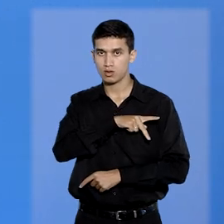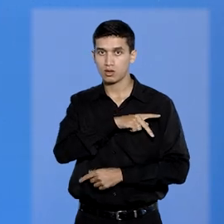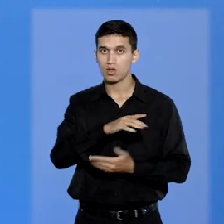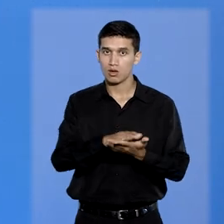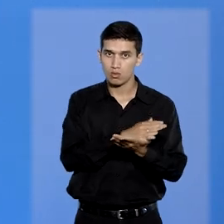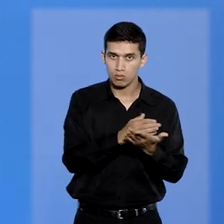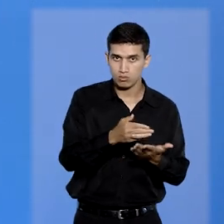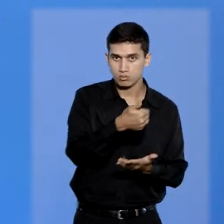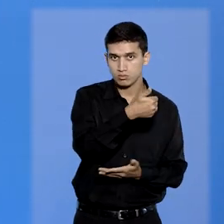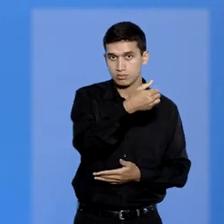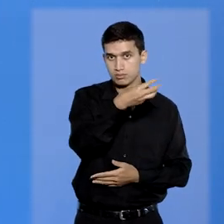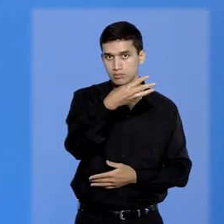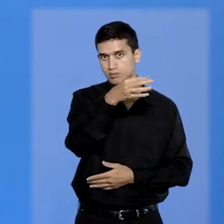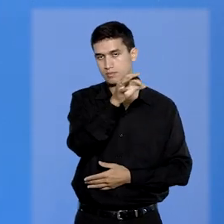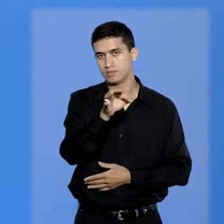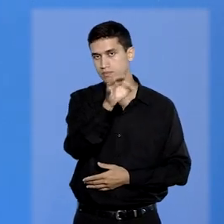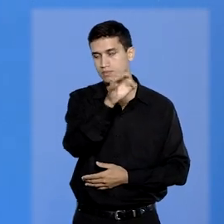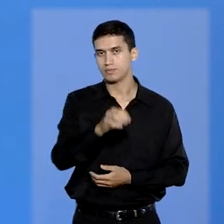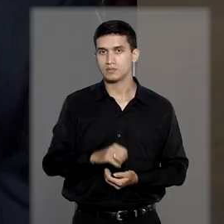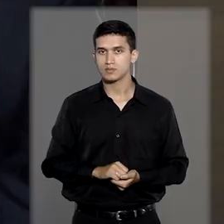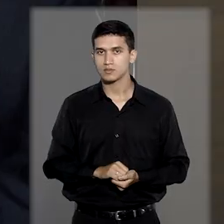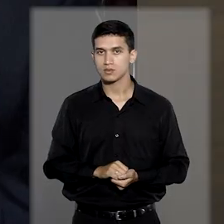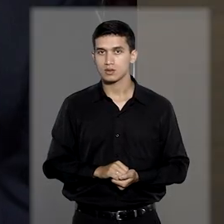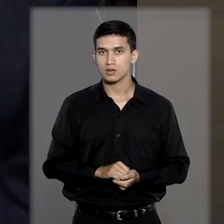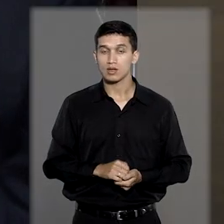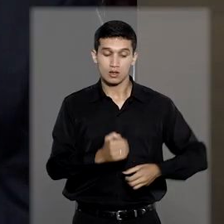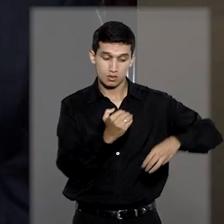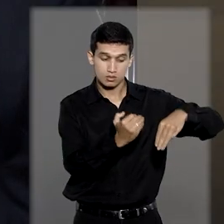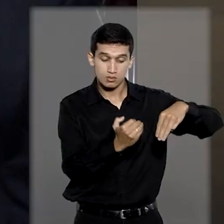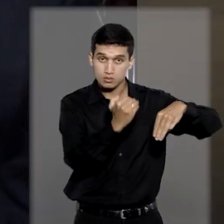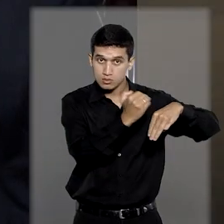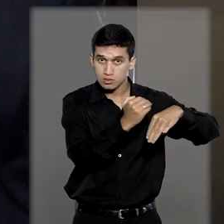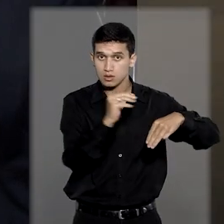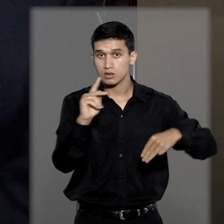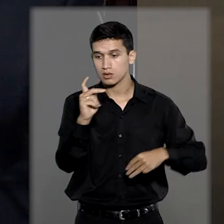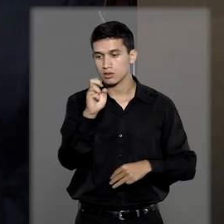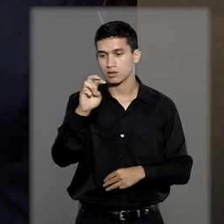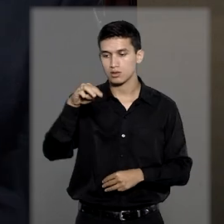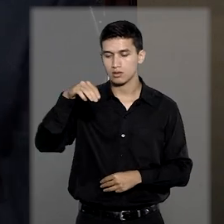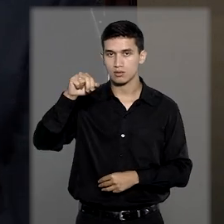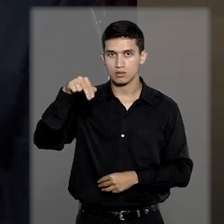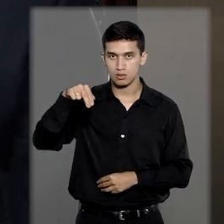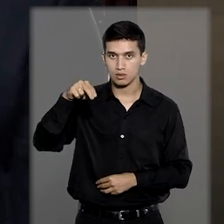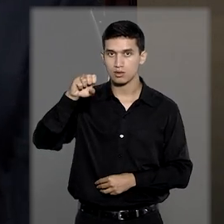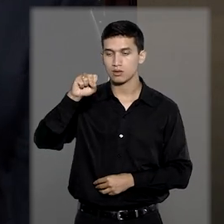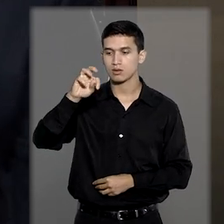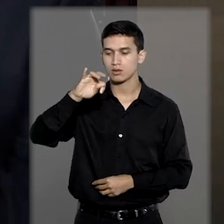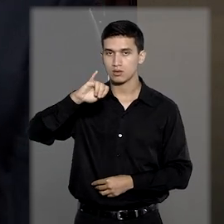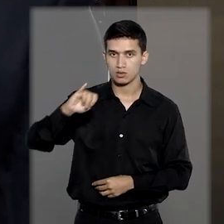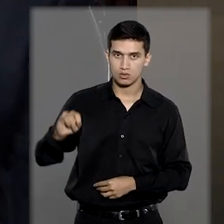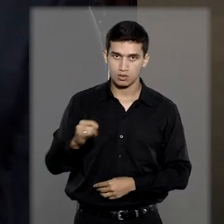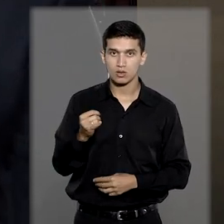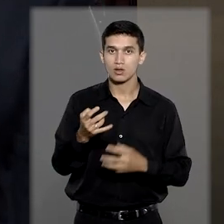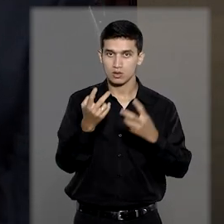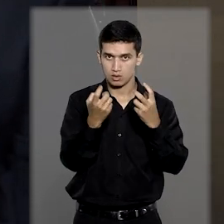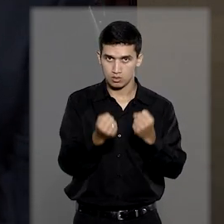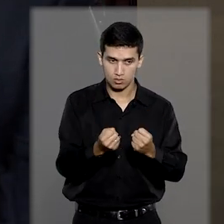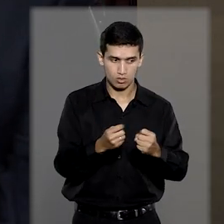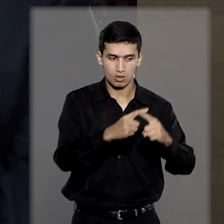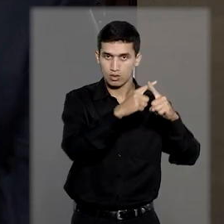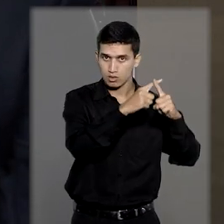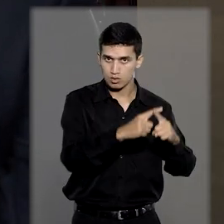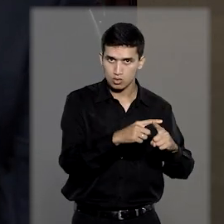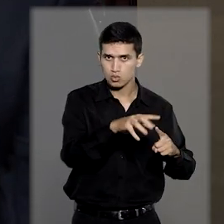incorporação de 13%. O ministro do STJ, Herman Benjamin, concedeu o liminar para suspender